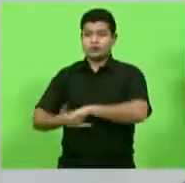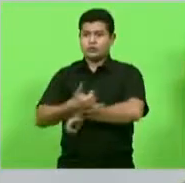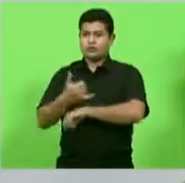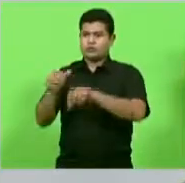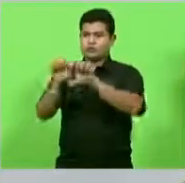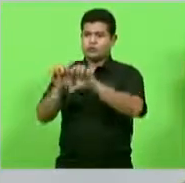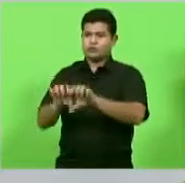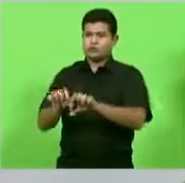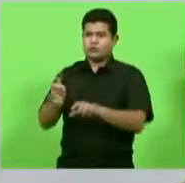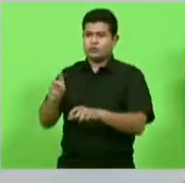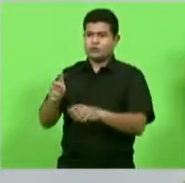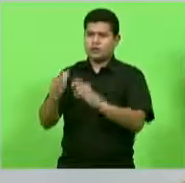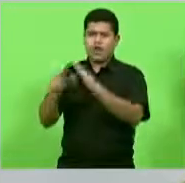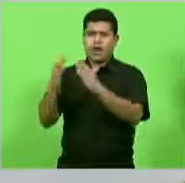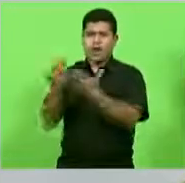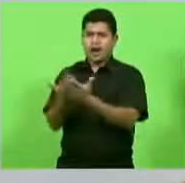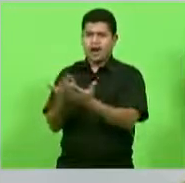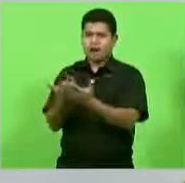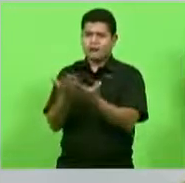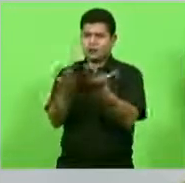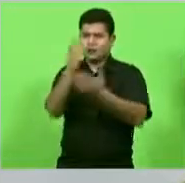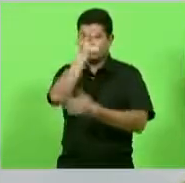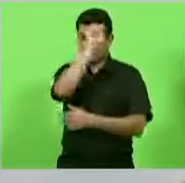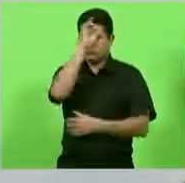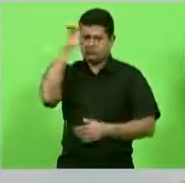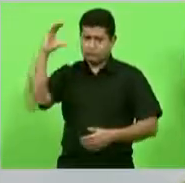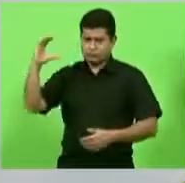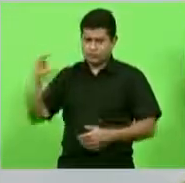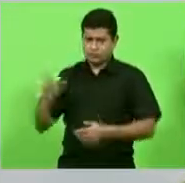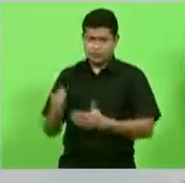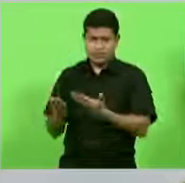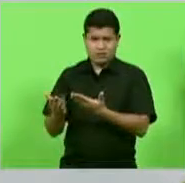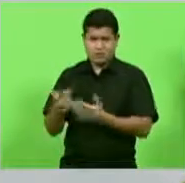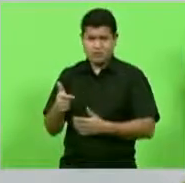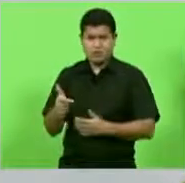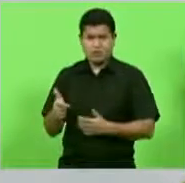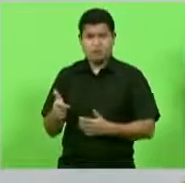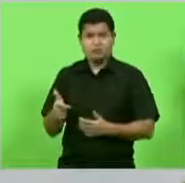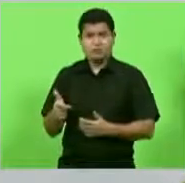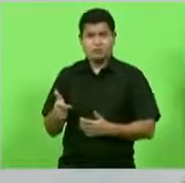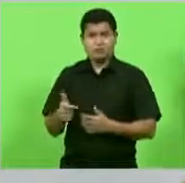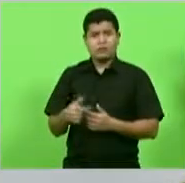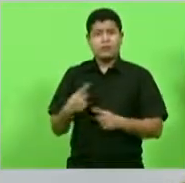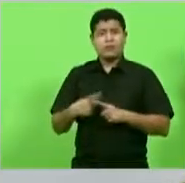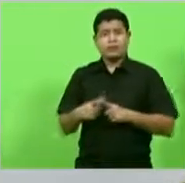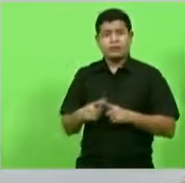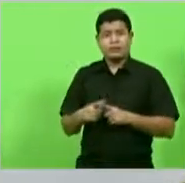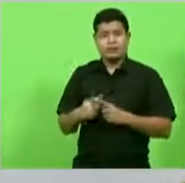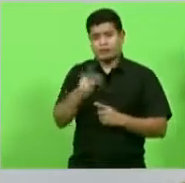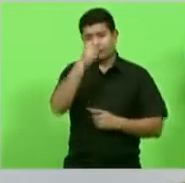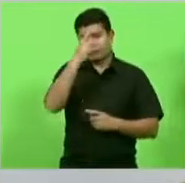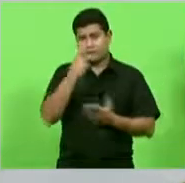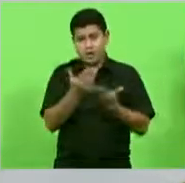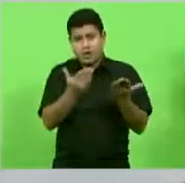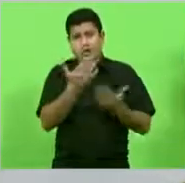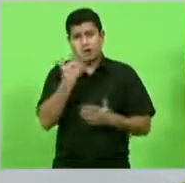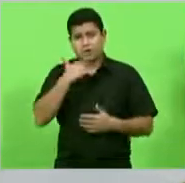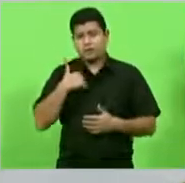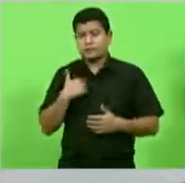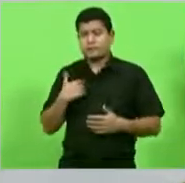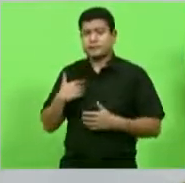as creches porque quando a criança brinca num parque infantil ela aciona alguns